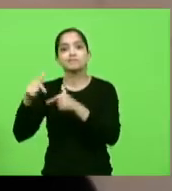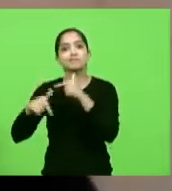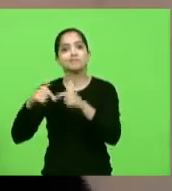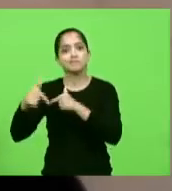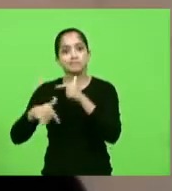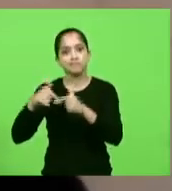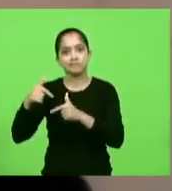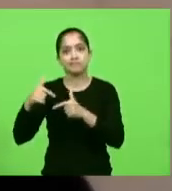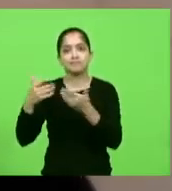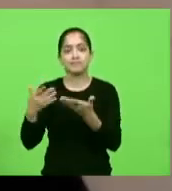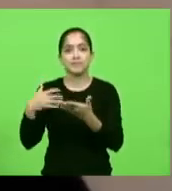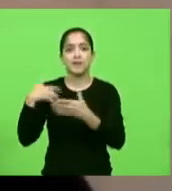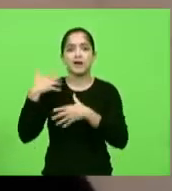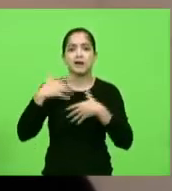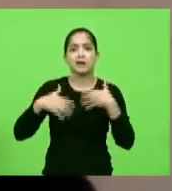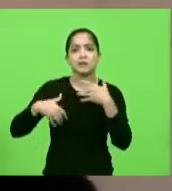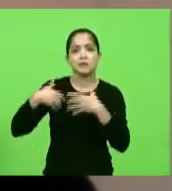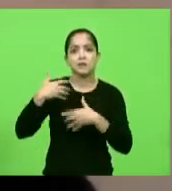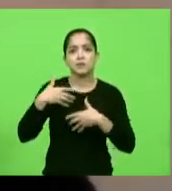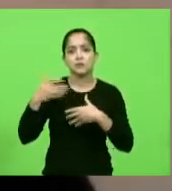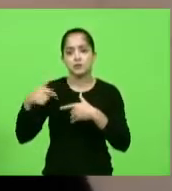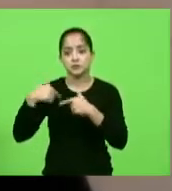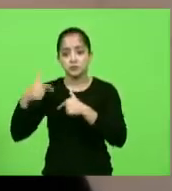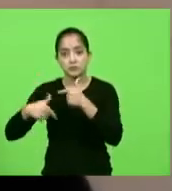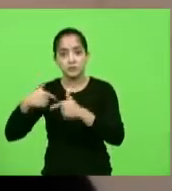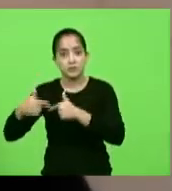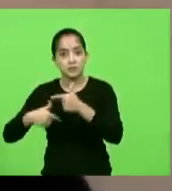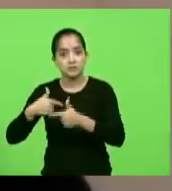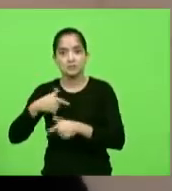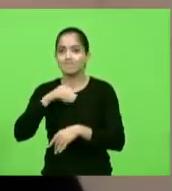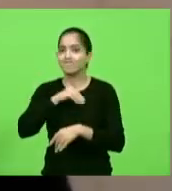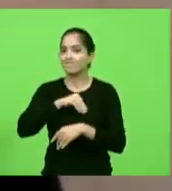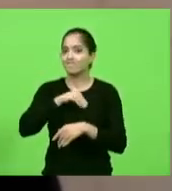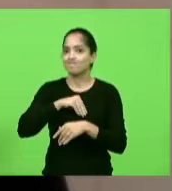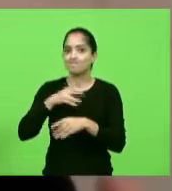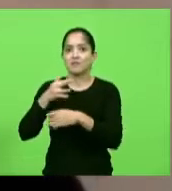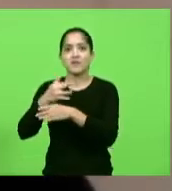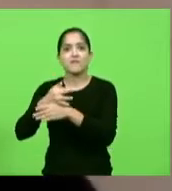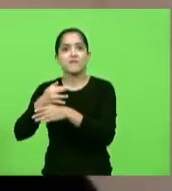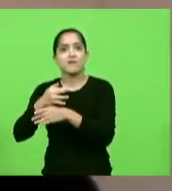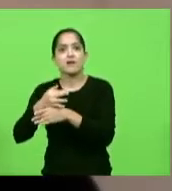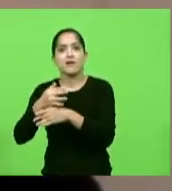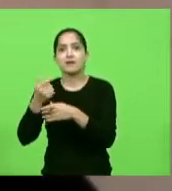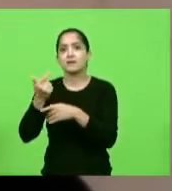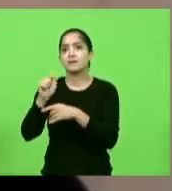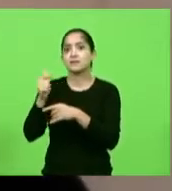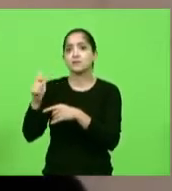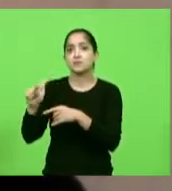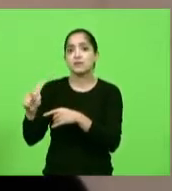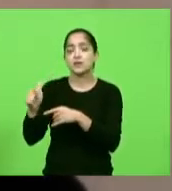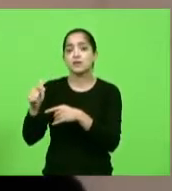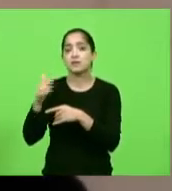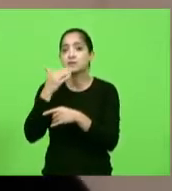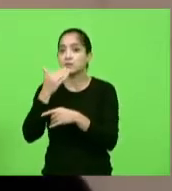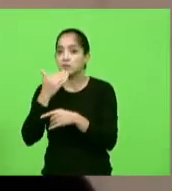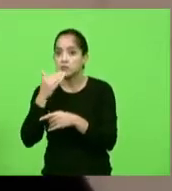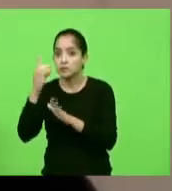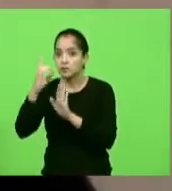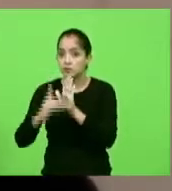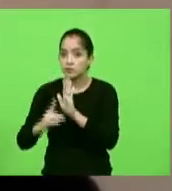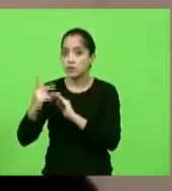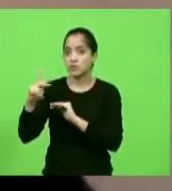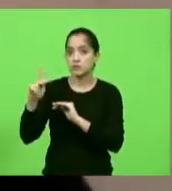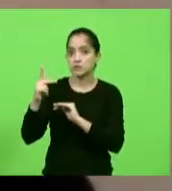especialmente a angústia de não terem recebido suas férias, estarem questionando seus direitos trabalhistas,